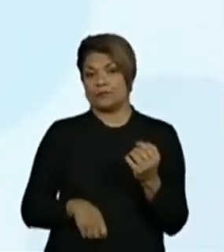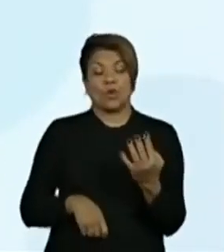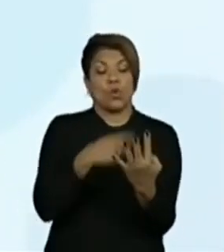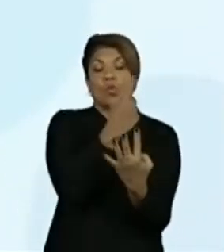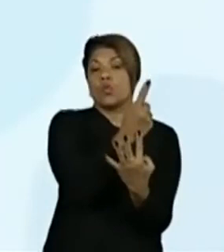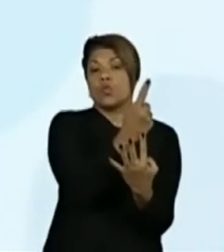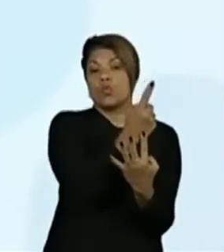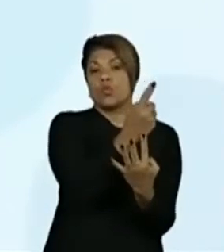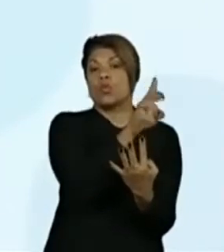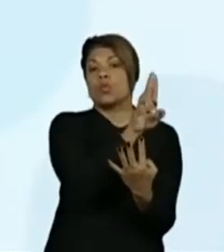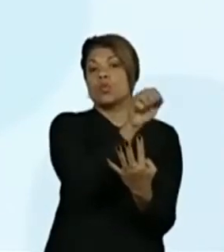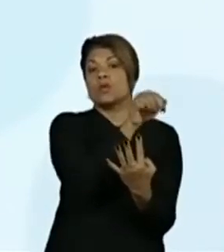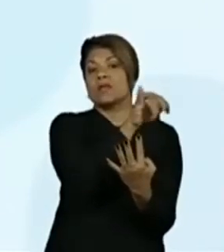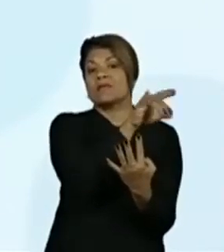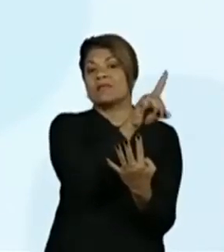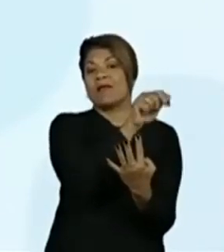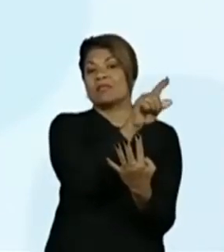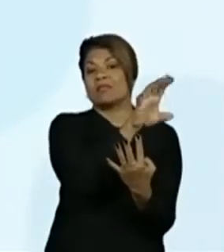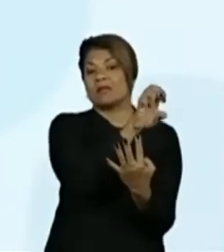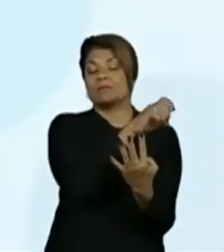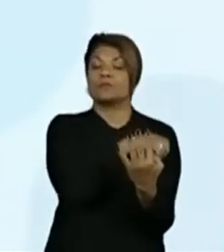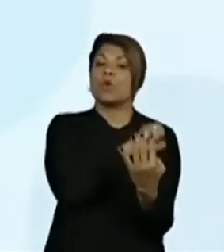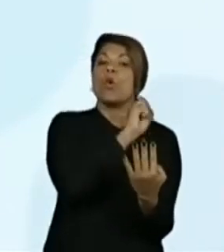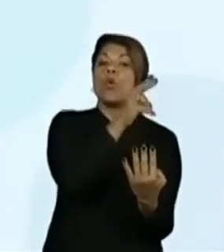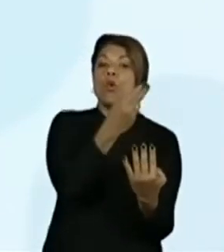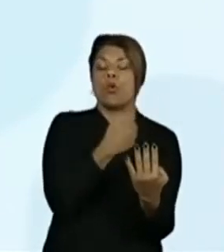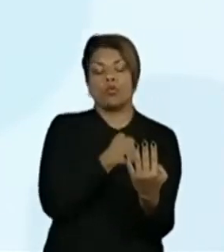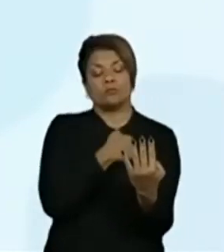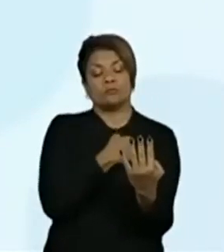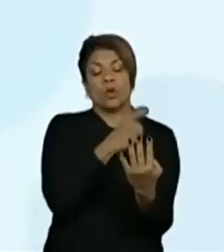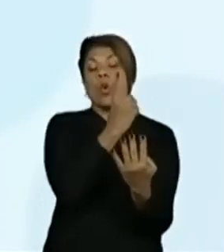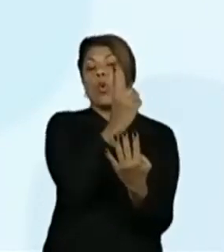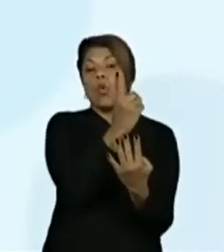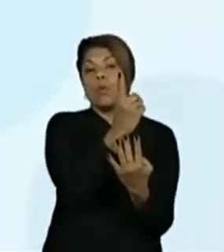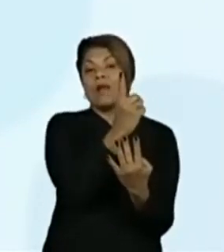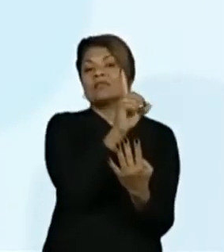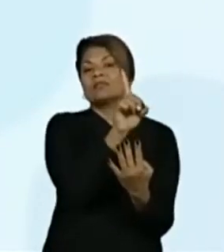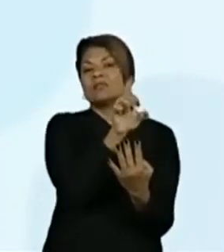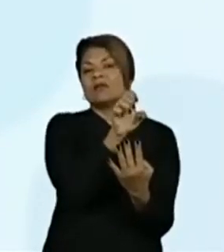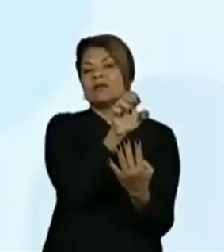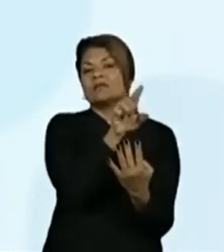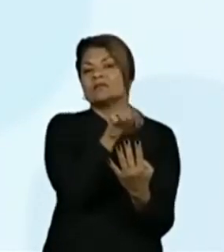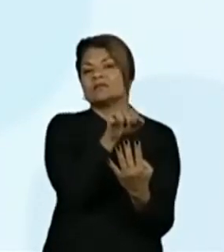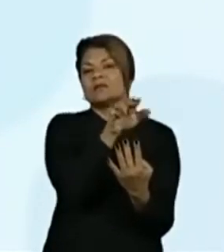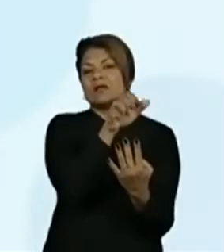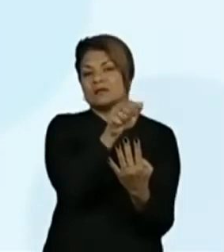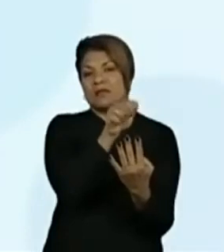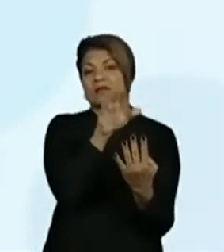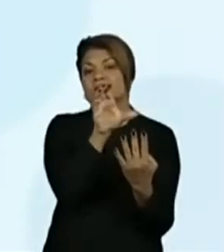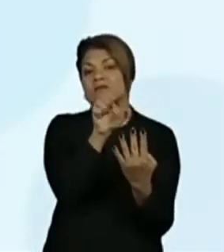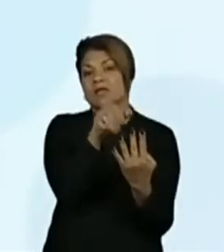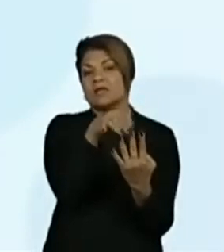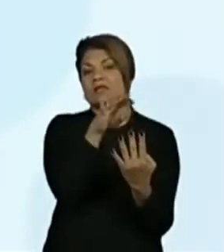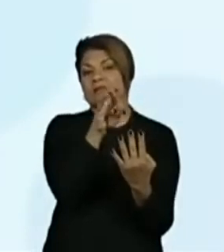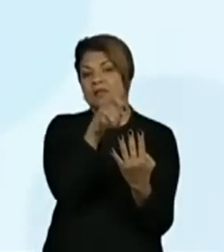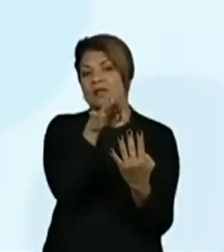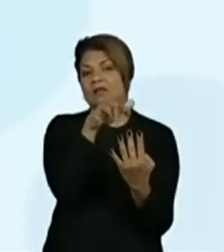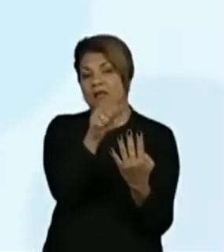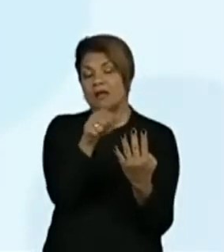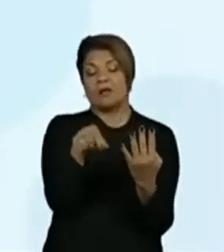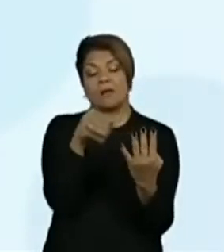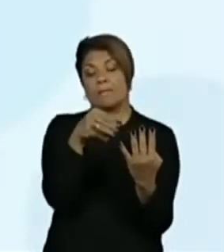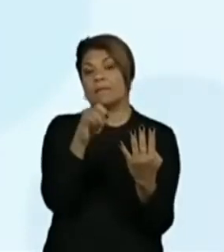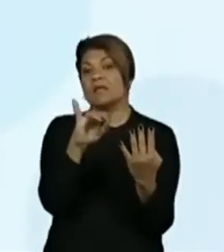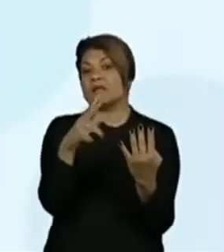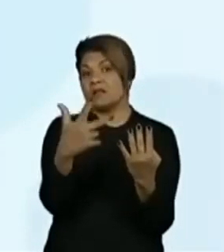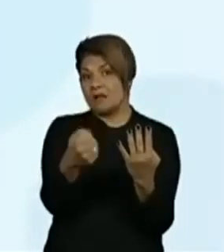unidade, ele pode significar o quê? Uma dezena, ele pode significar uma centena, cem, um